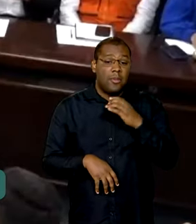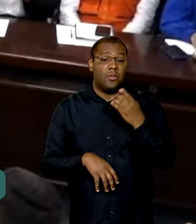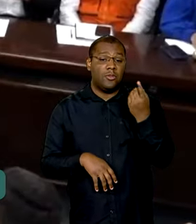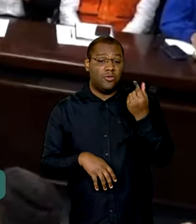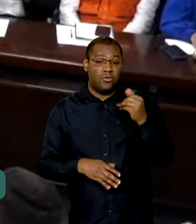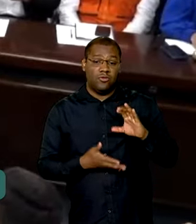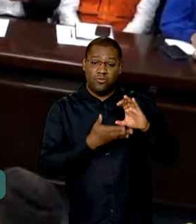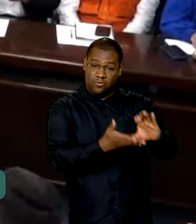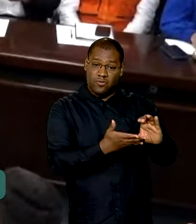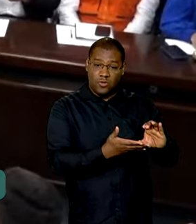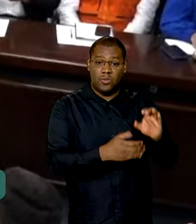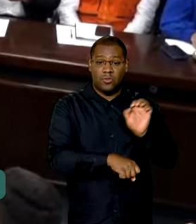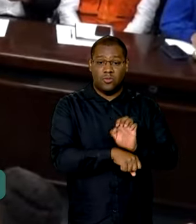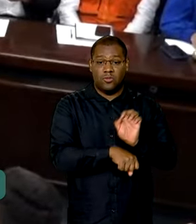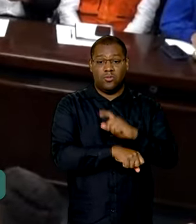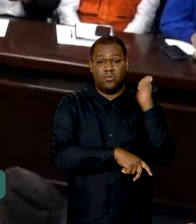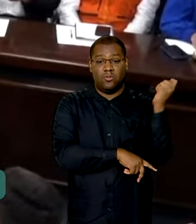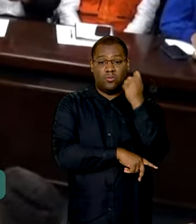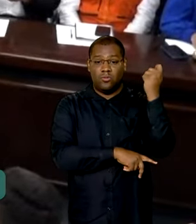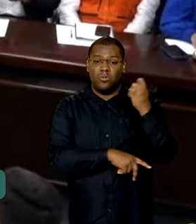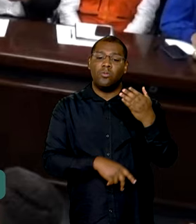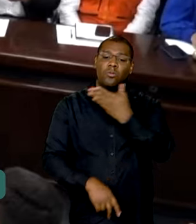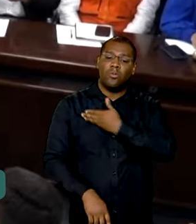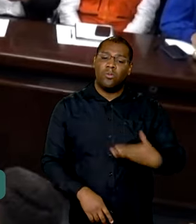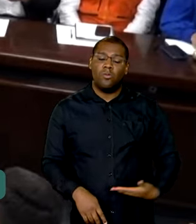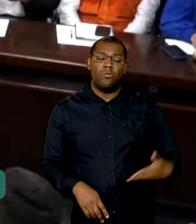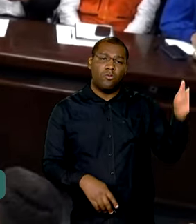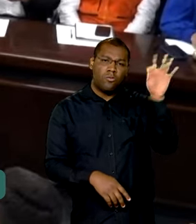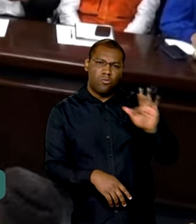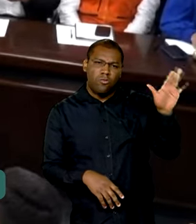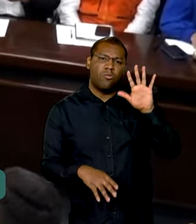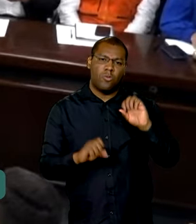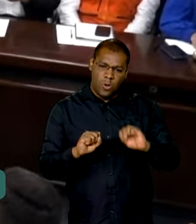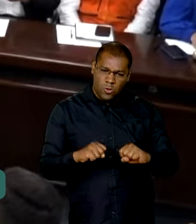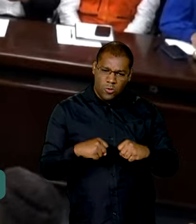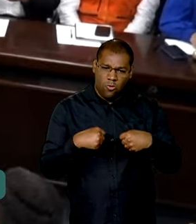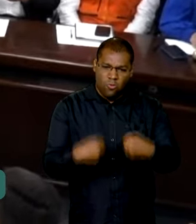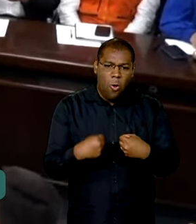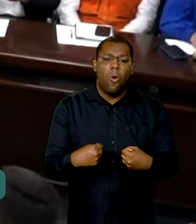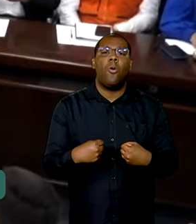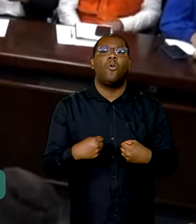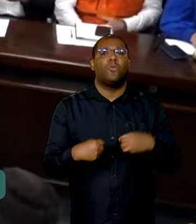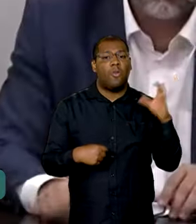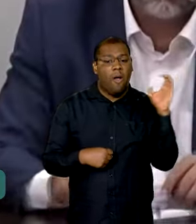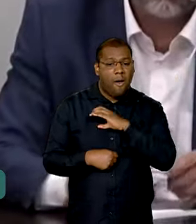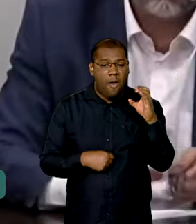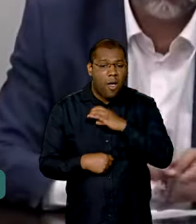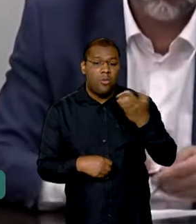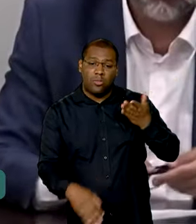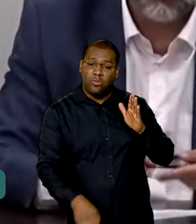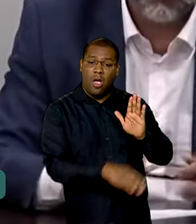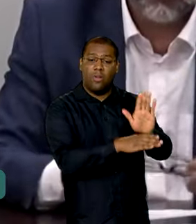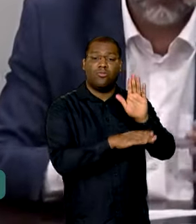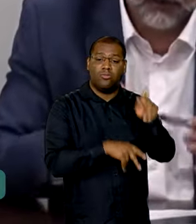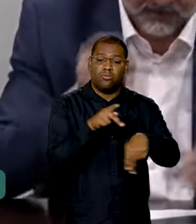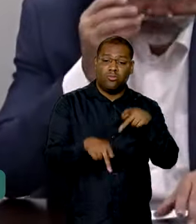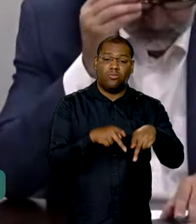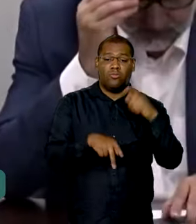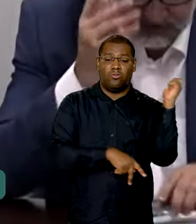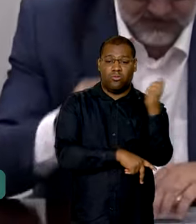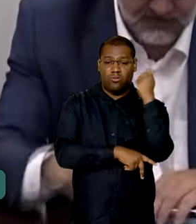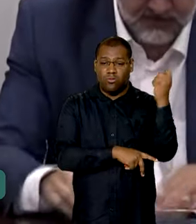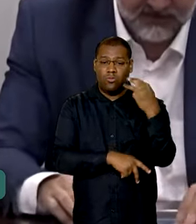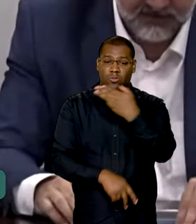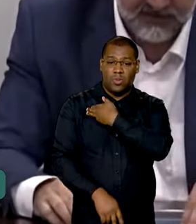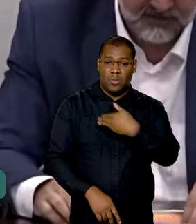O governo federal está reunindo esforços de diversas frentes para acelerar o socorro à população. Os ministros que